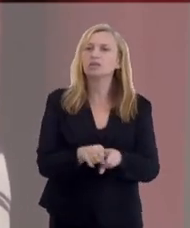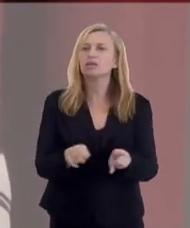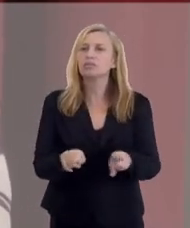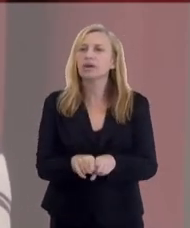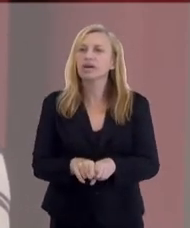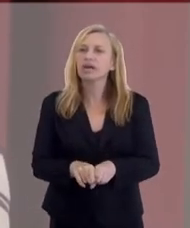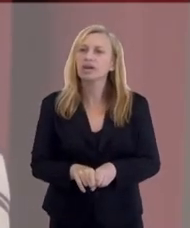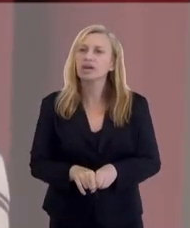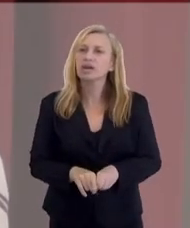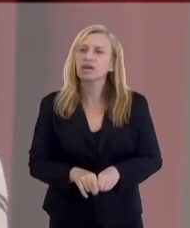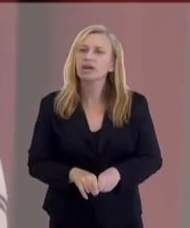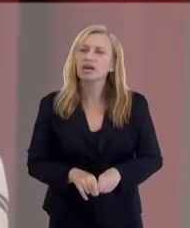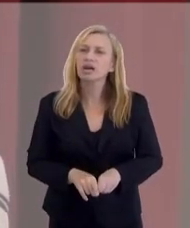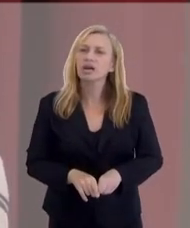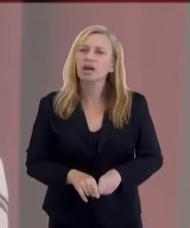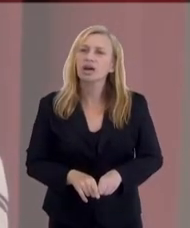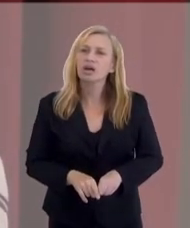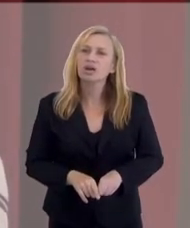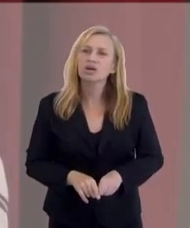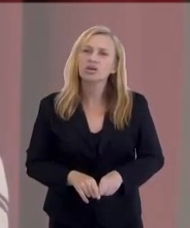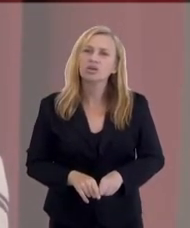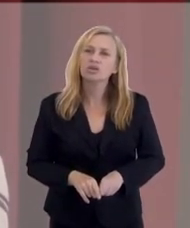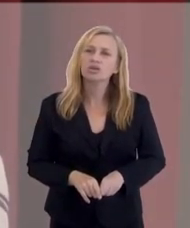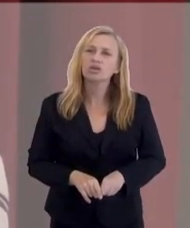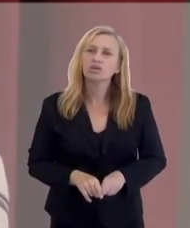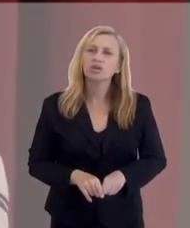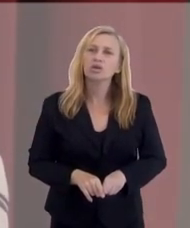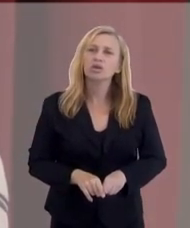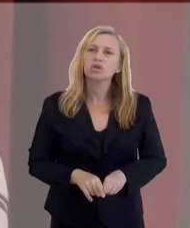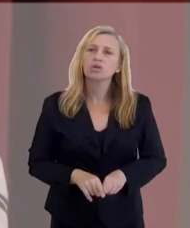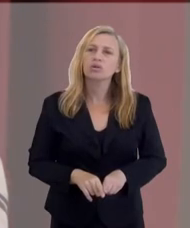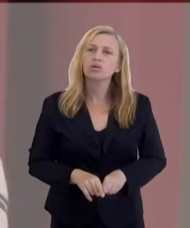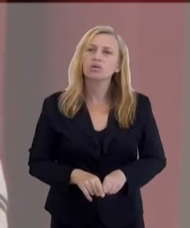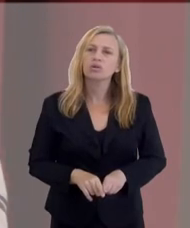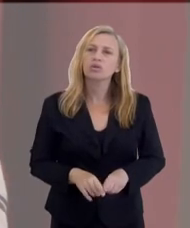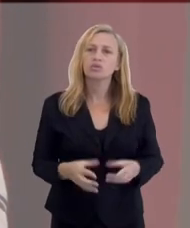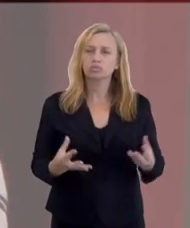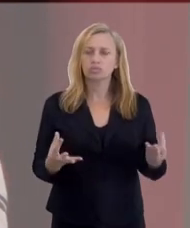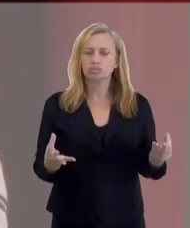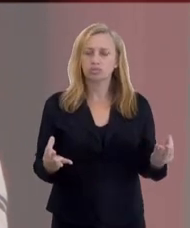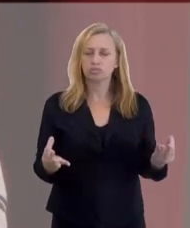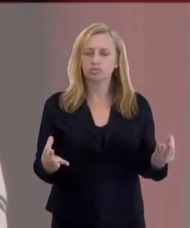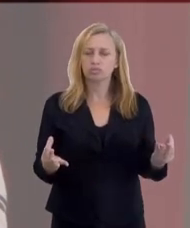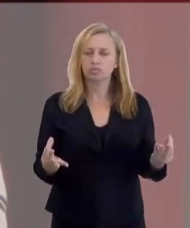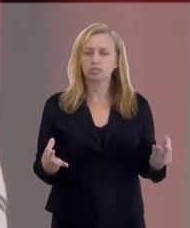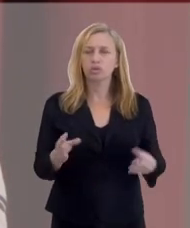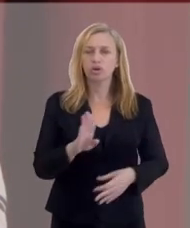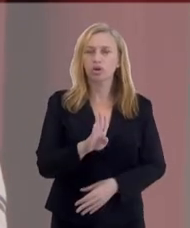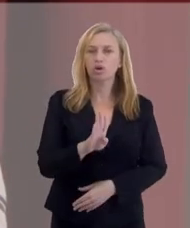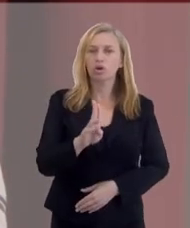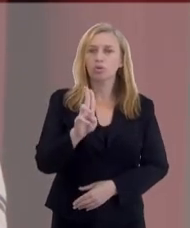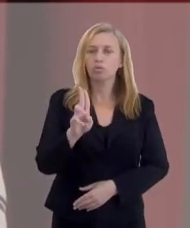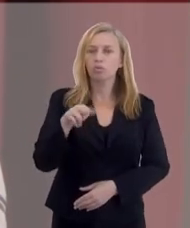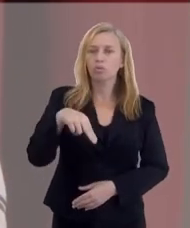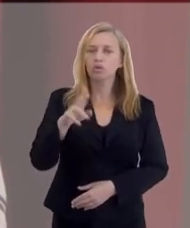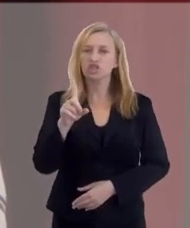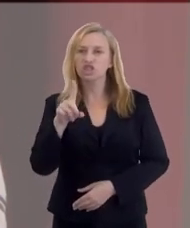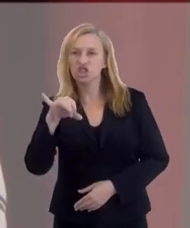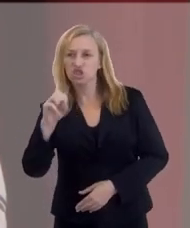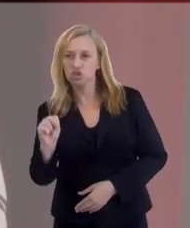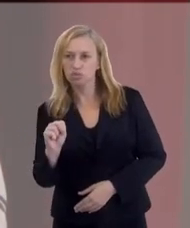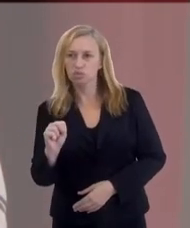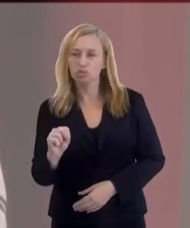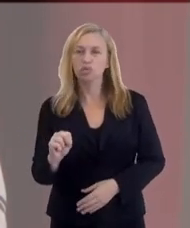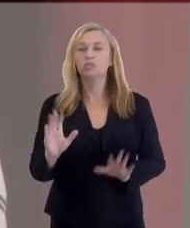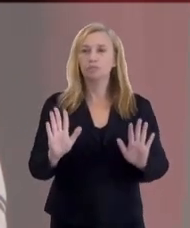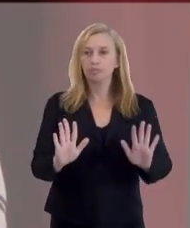espiritismo também flana pelo budismo, pela filosofia budista. Quer dizer, o